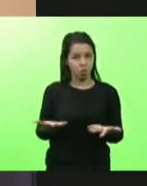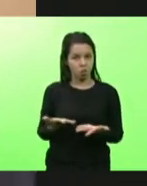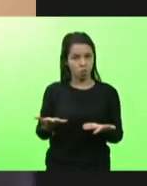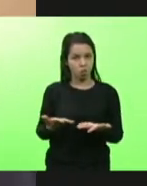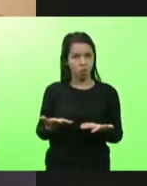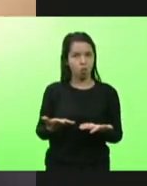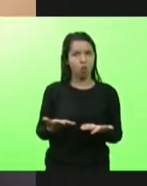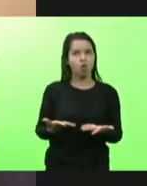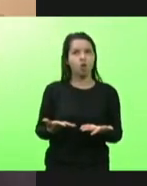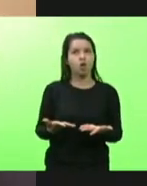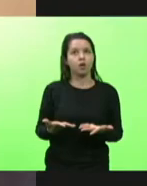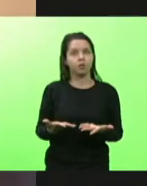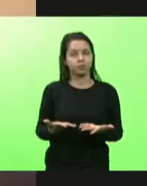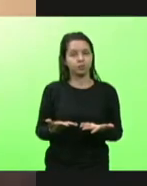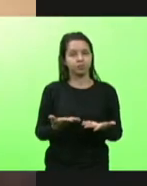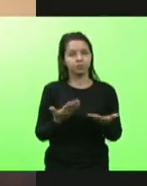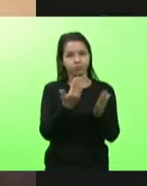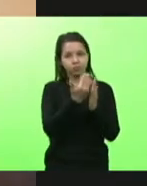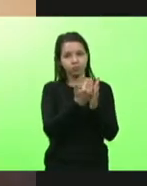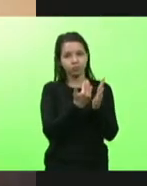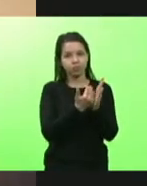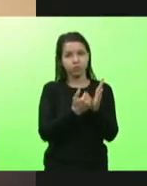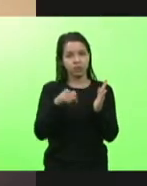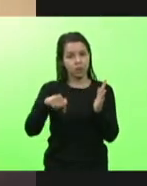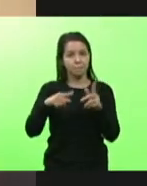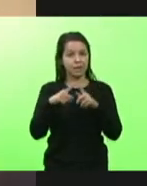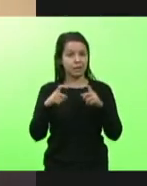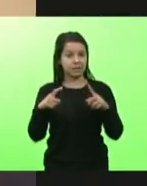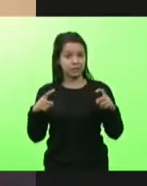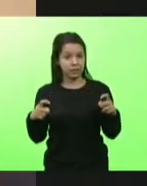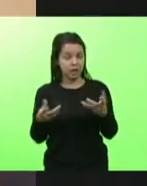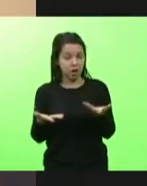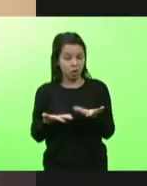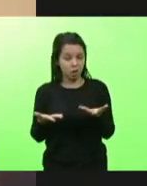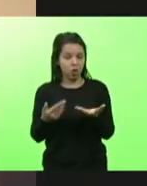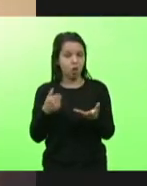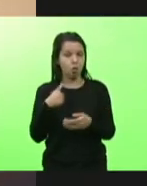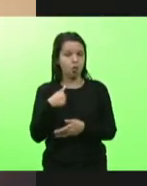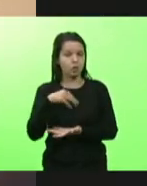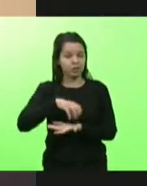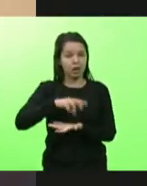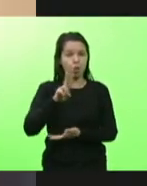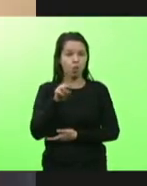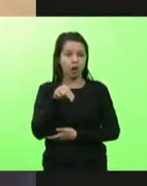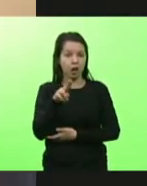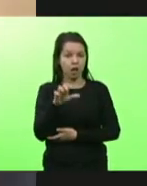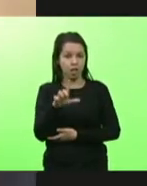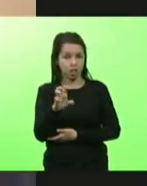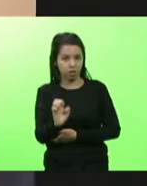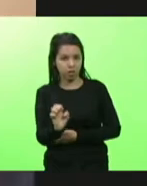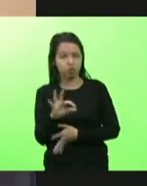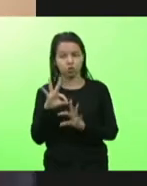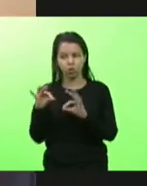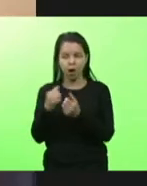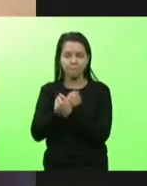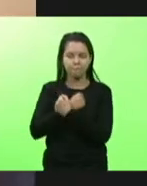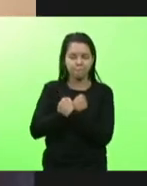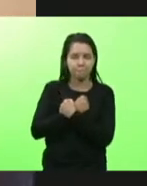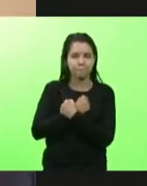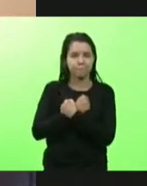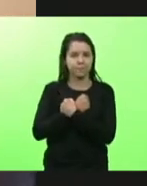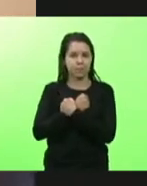série de agendas em Brasília, agora, nesse momento, estou aqui na sede da Unala, ao qual todos mandam um abraço a